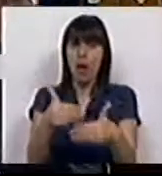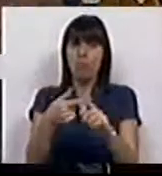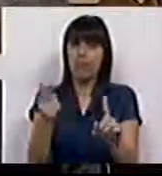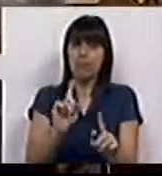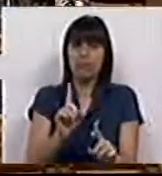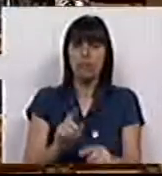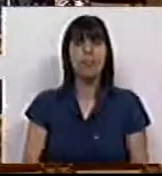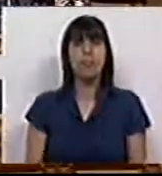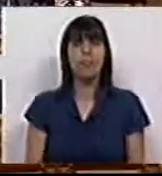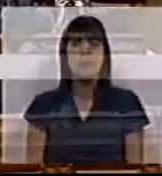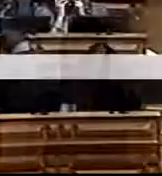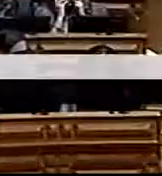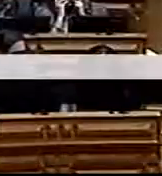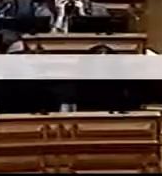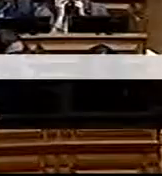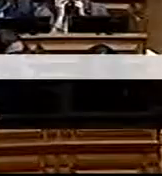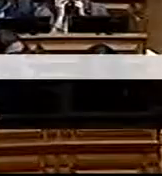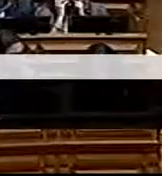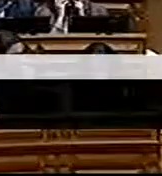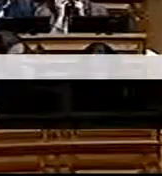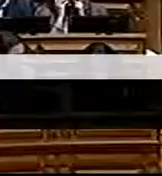Aplausos Aplausos Aplausos